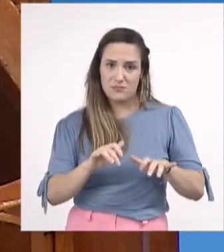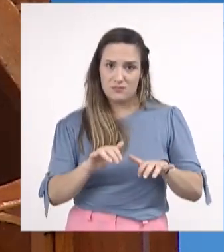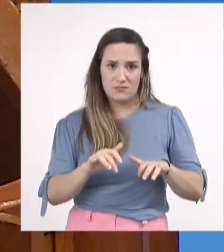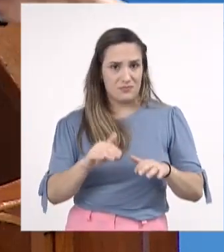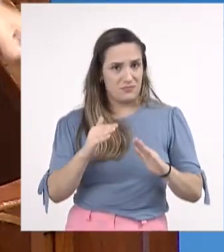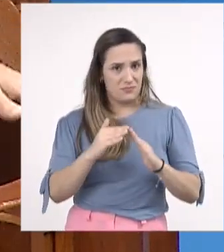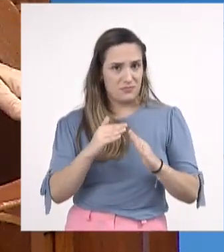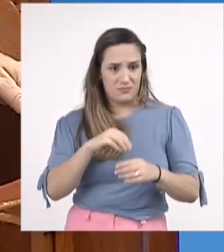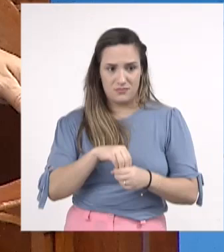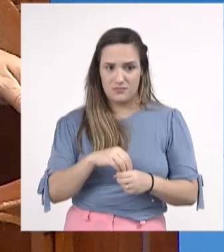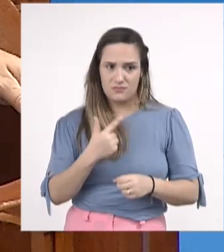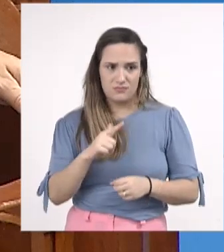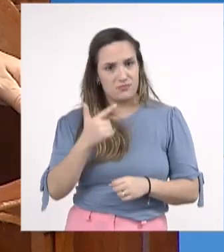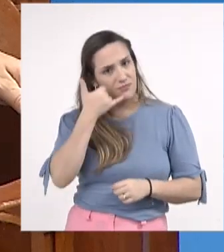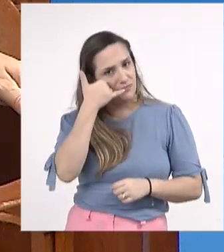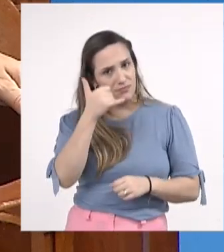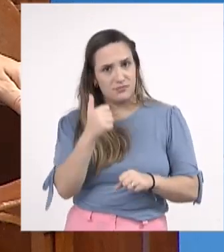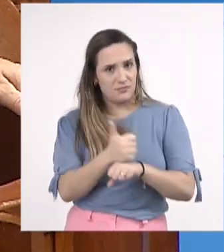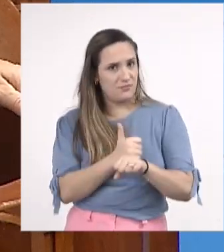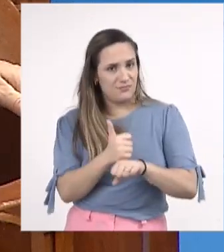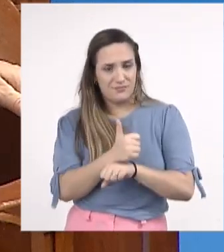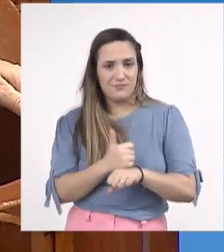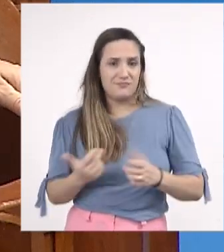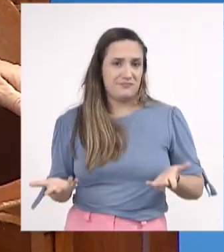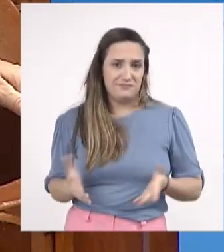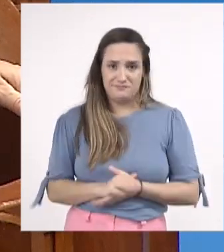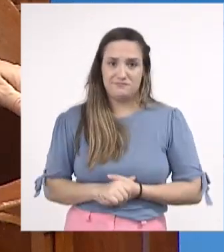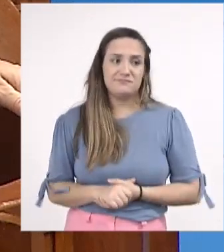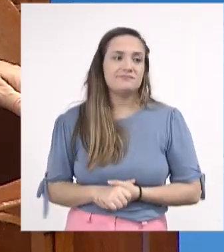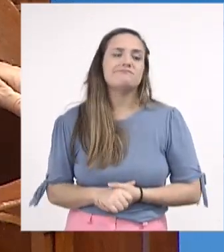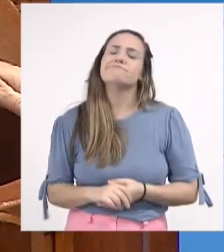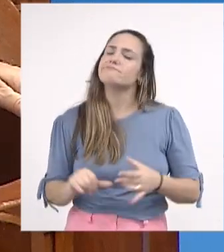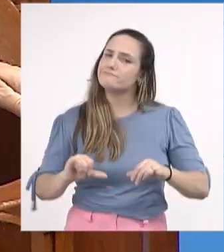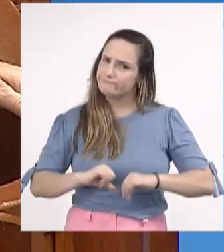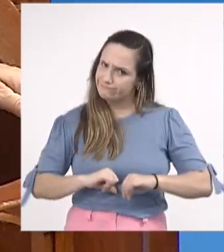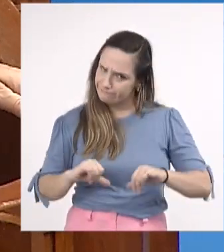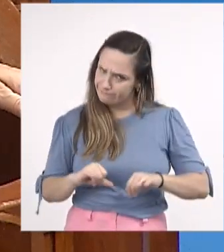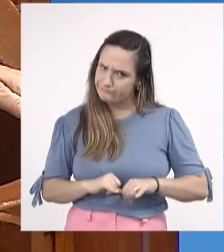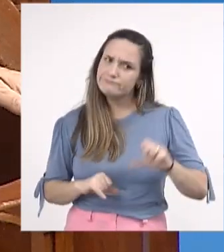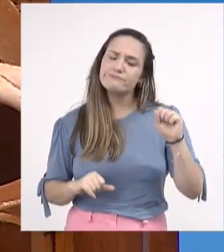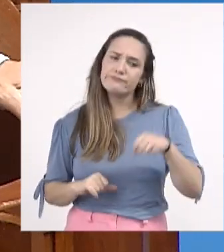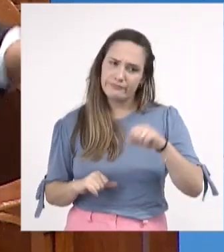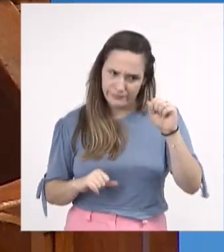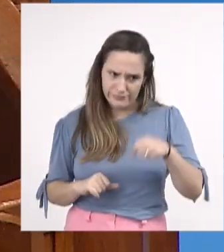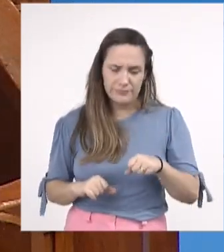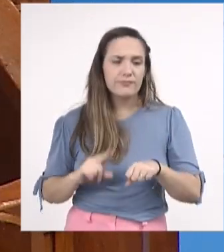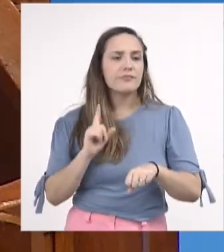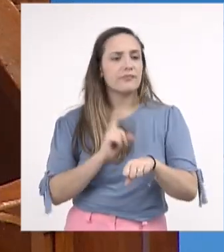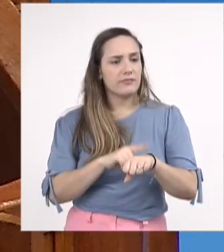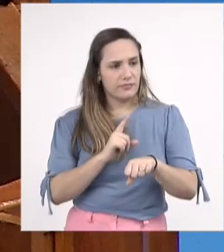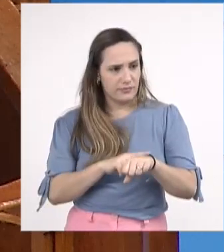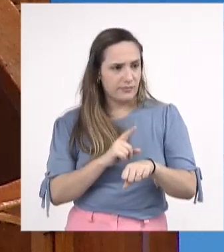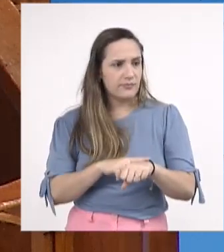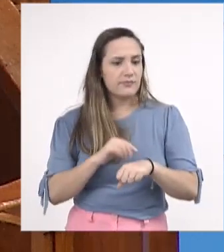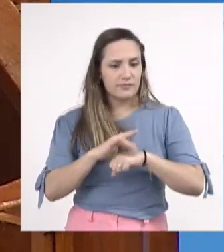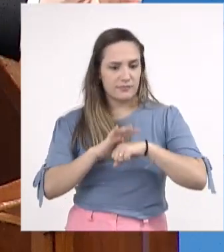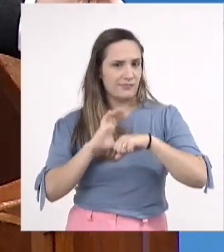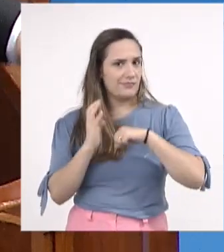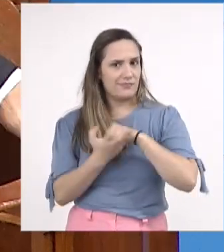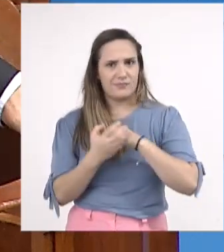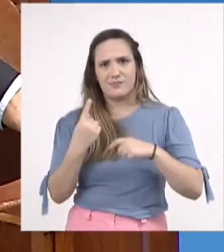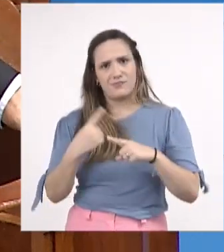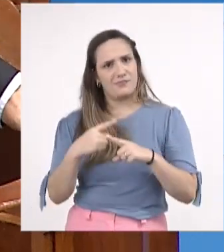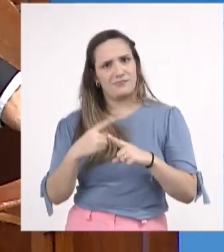um celular de qualidade, e esses alunos sofreram muito no período da pandemia, porque eles não